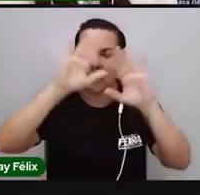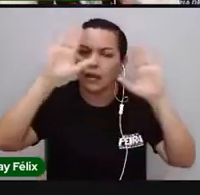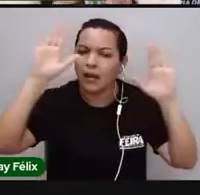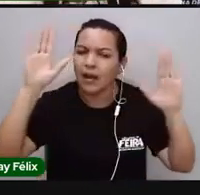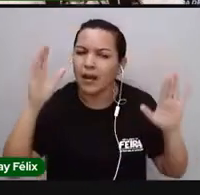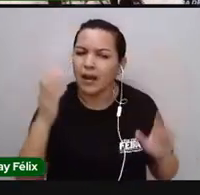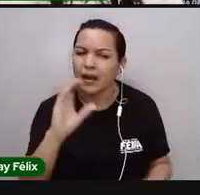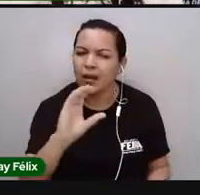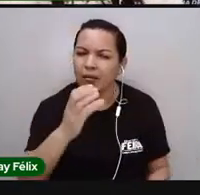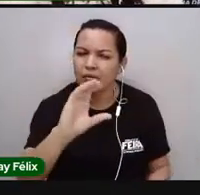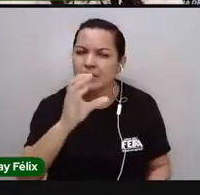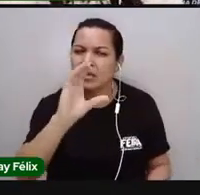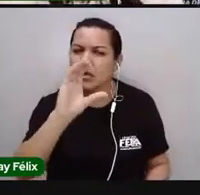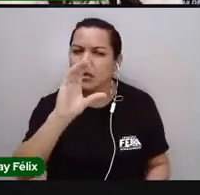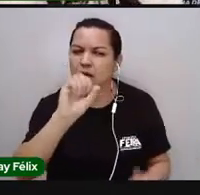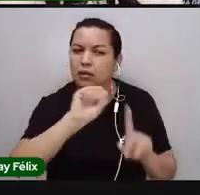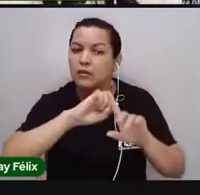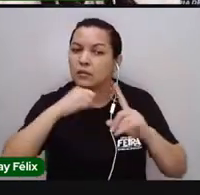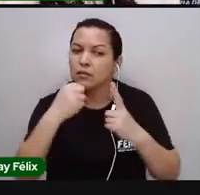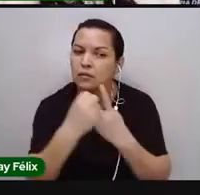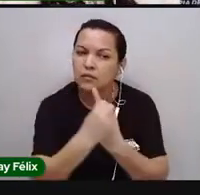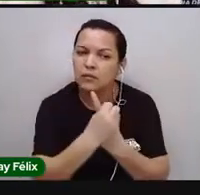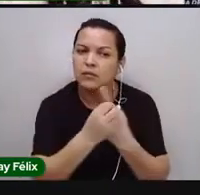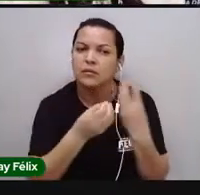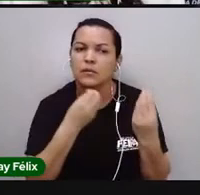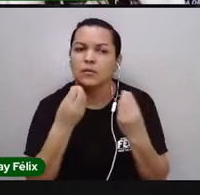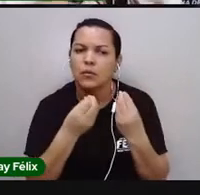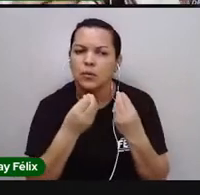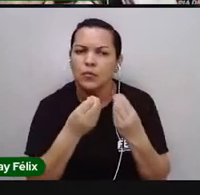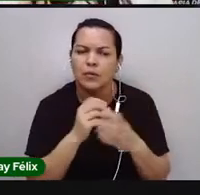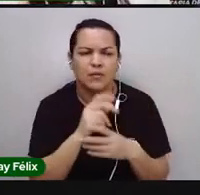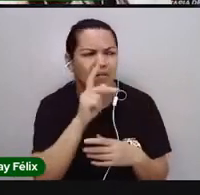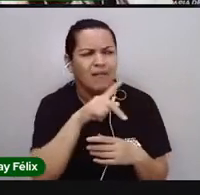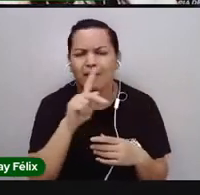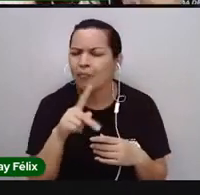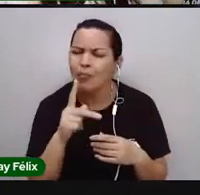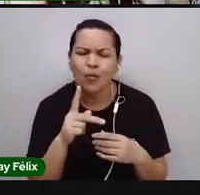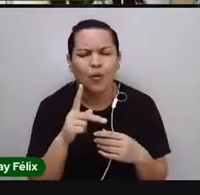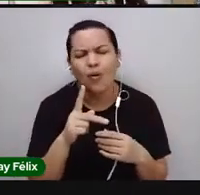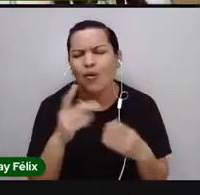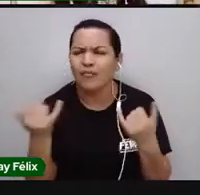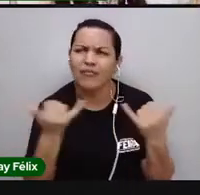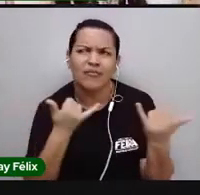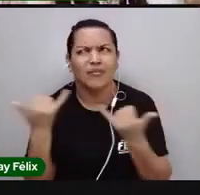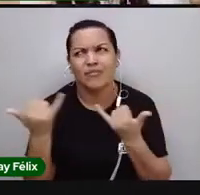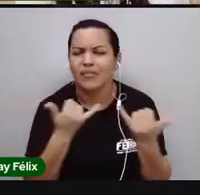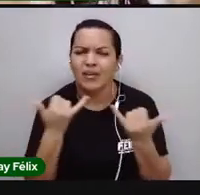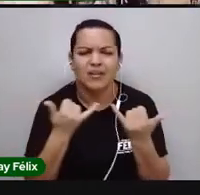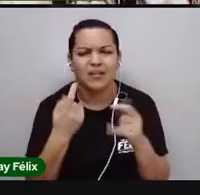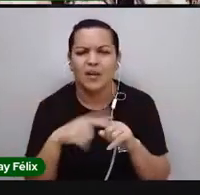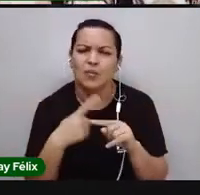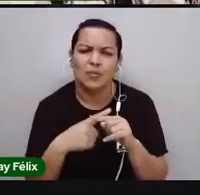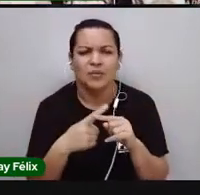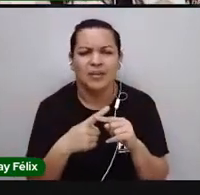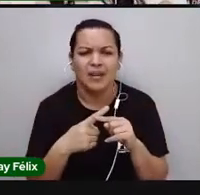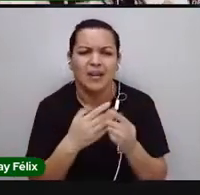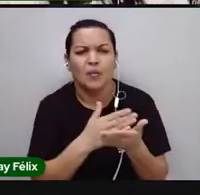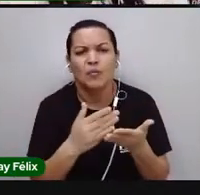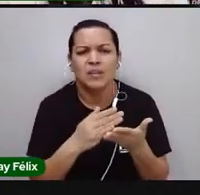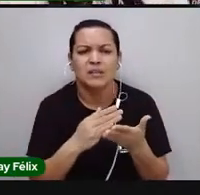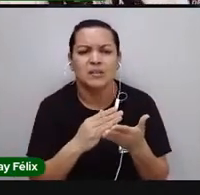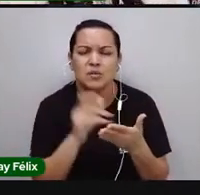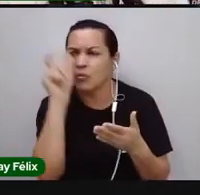ciência na sociedade. Pró, por que a senhora está falando tudo isso e a senhora começou dizendo sobre identidade?